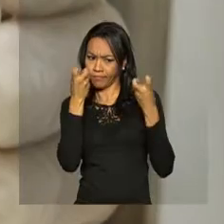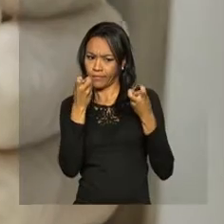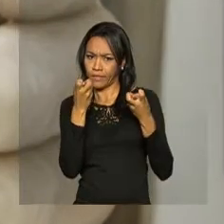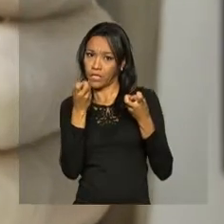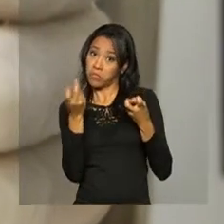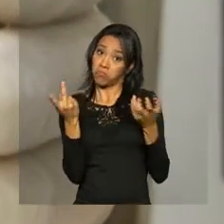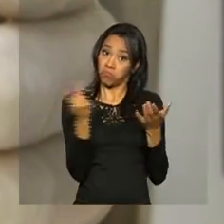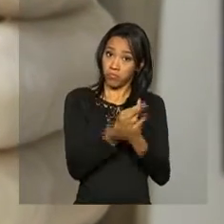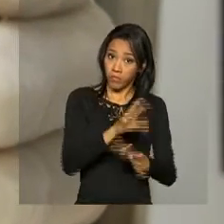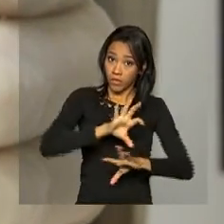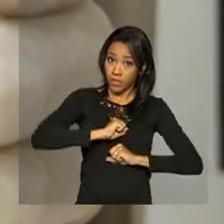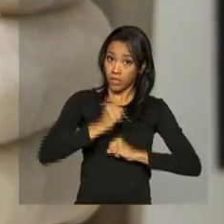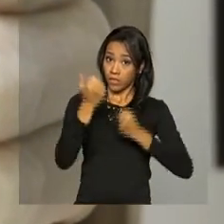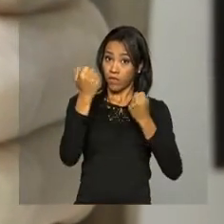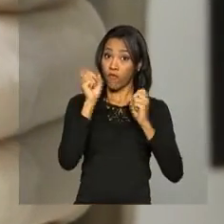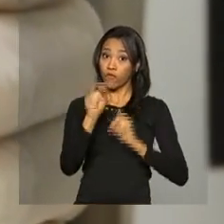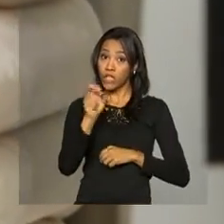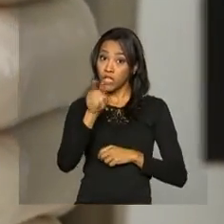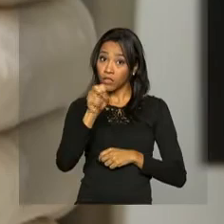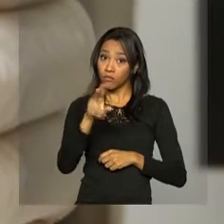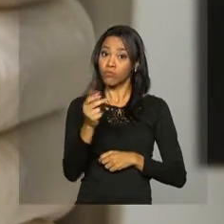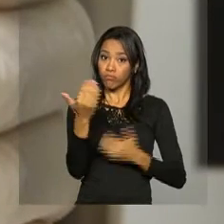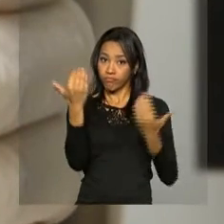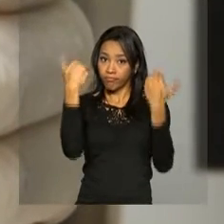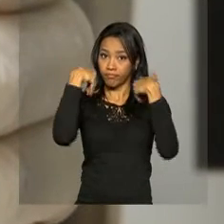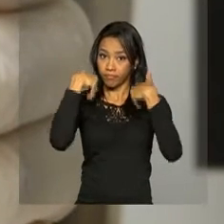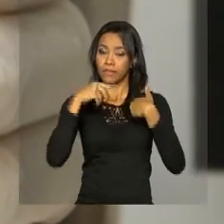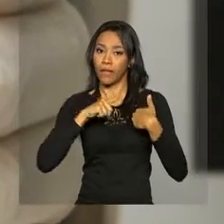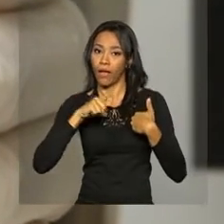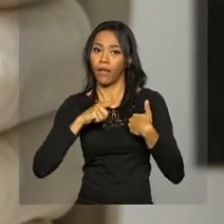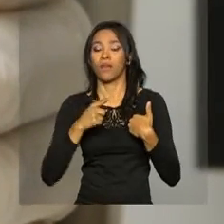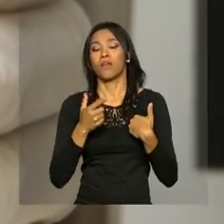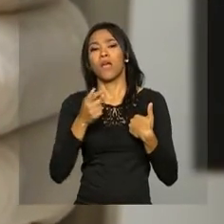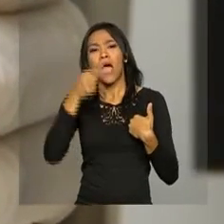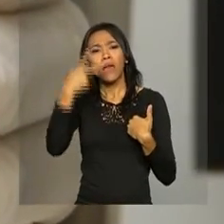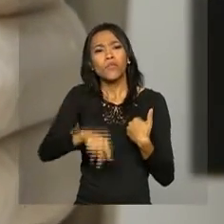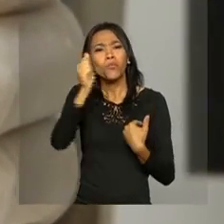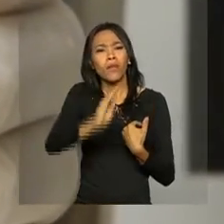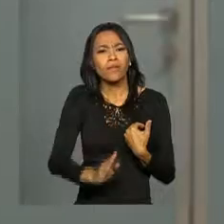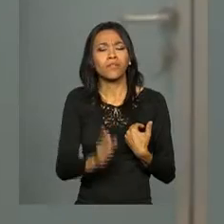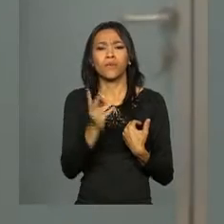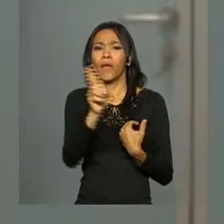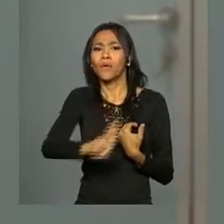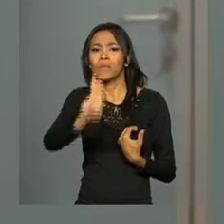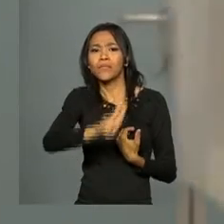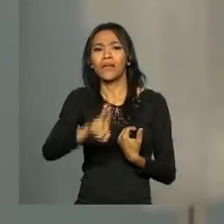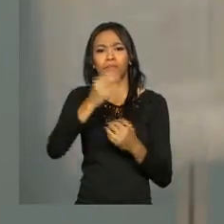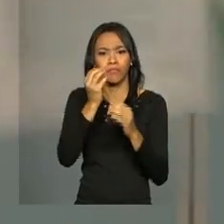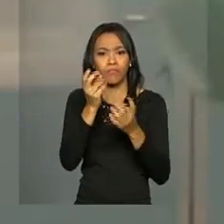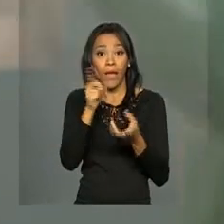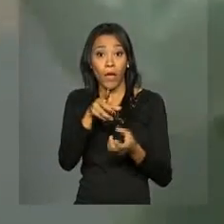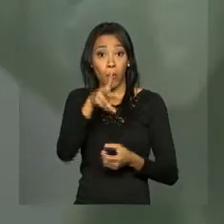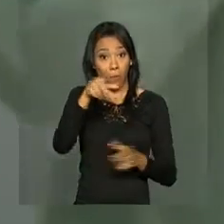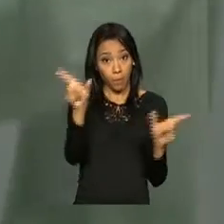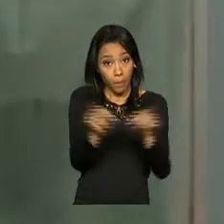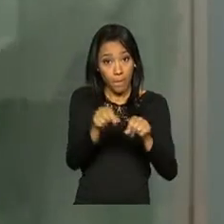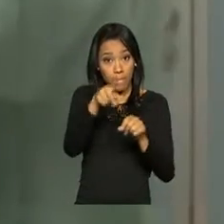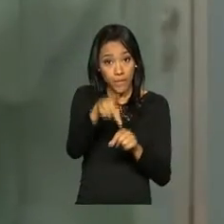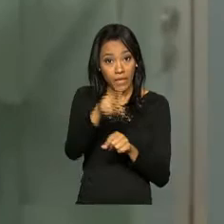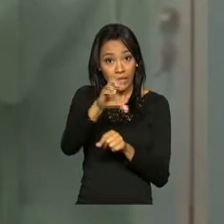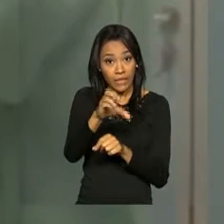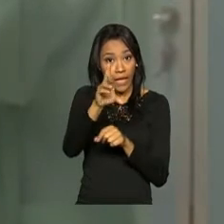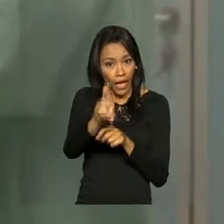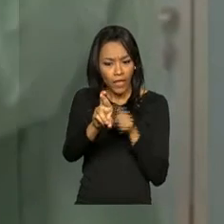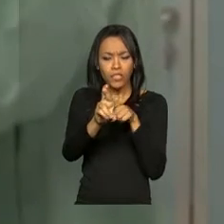esteve infectado pelo Zika. Atualmente, no Brasil, o exame mais usado para diagnosticar o vírus era o PCR, que só